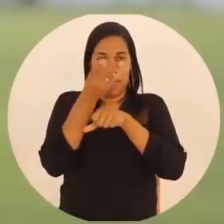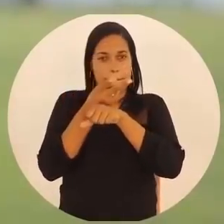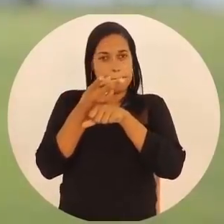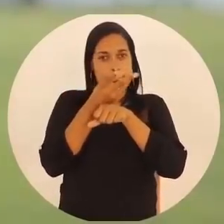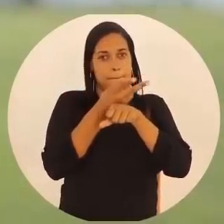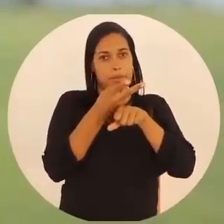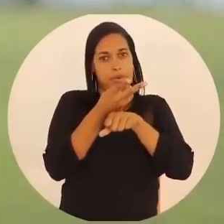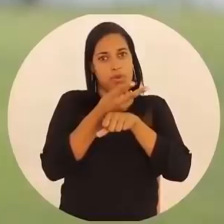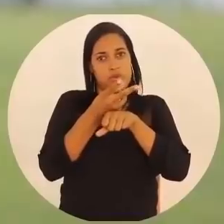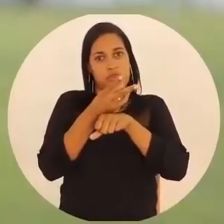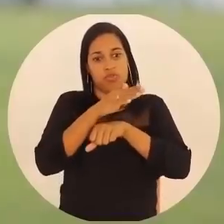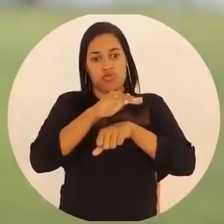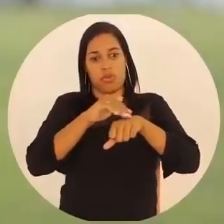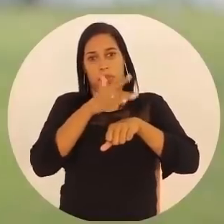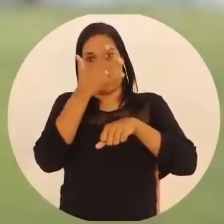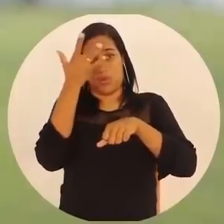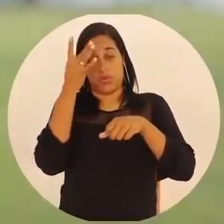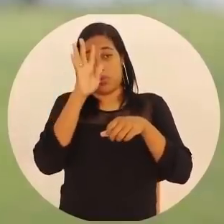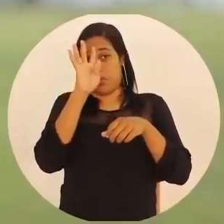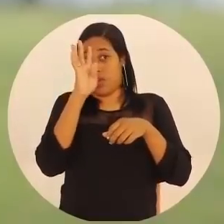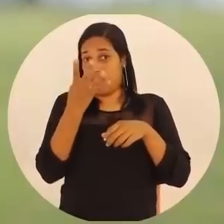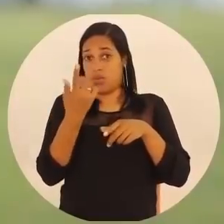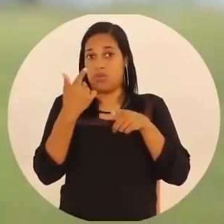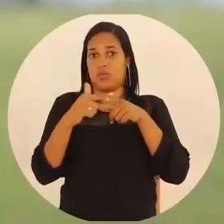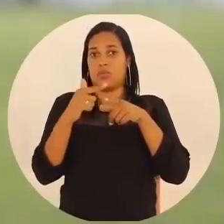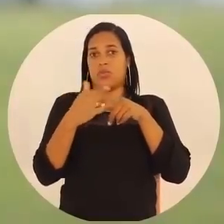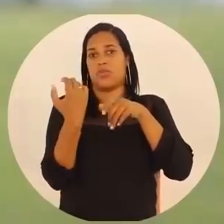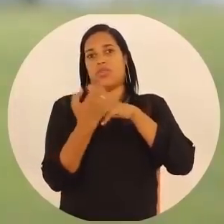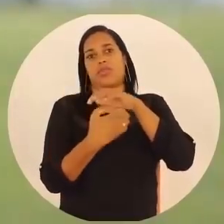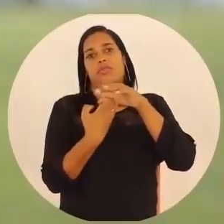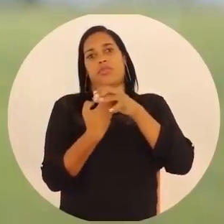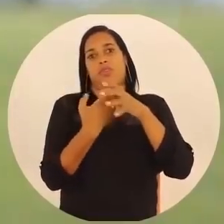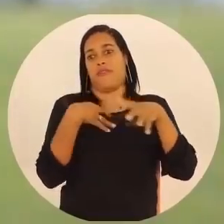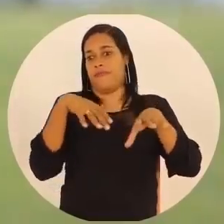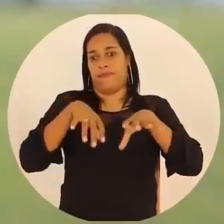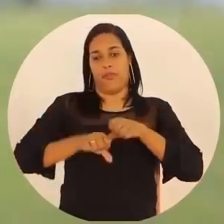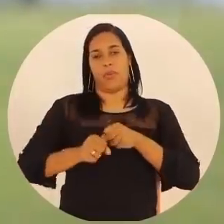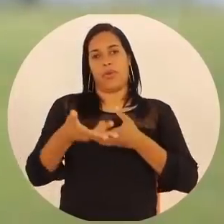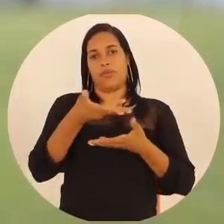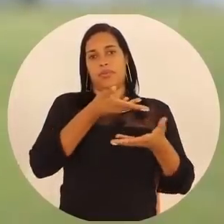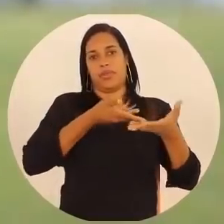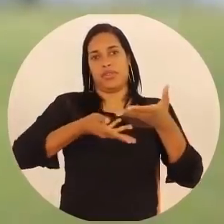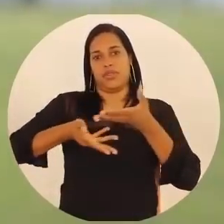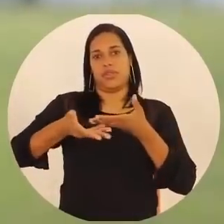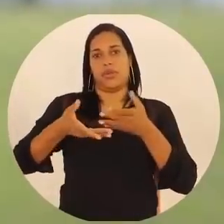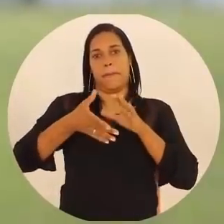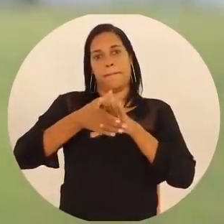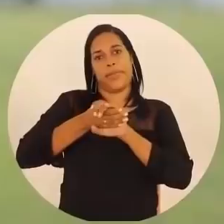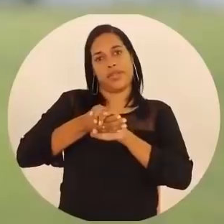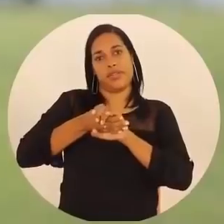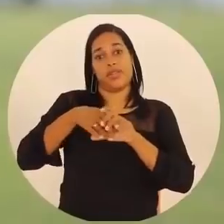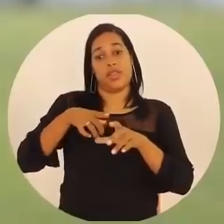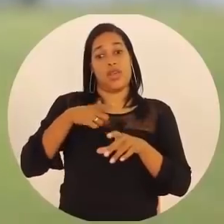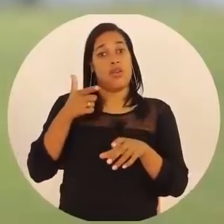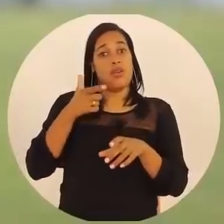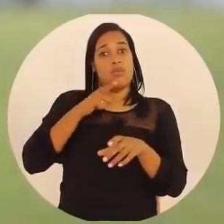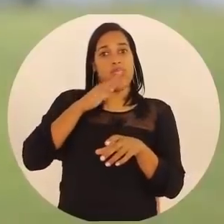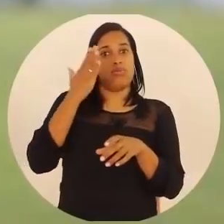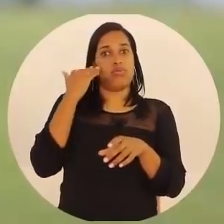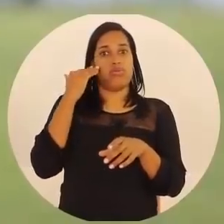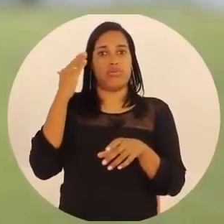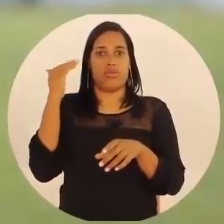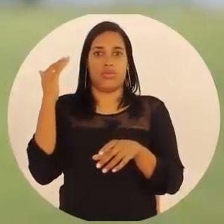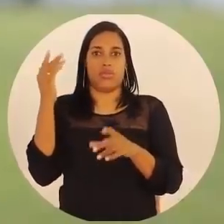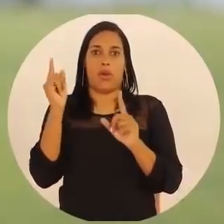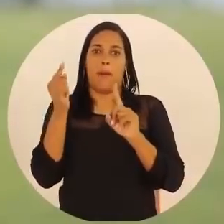buscando trazer as pessoas para as decisões da empresa, buscando formar parcerias para que esse sucesso organizacional seja